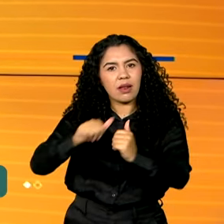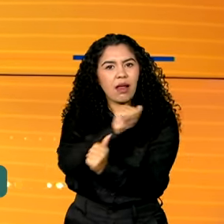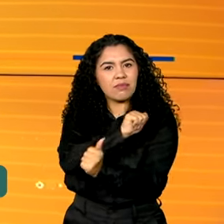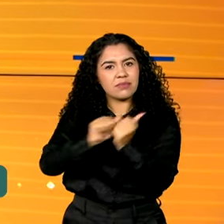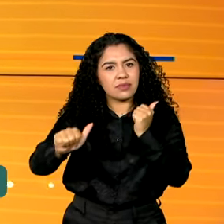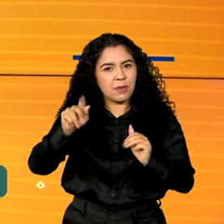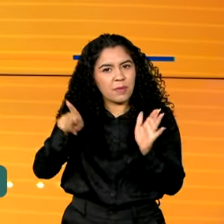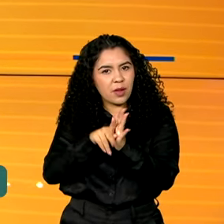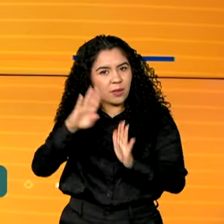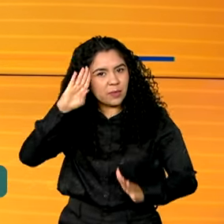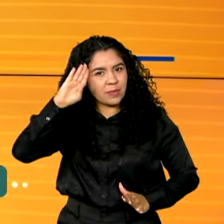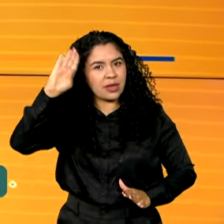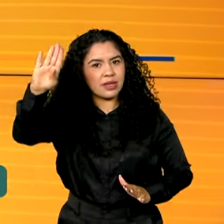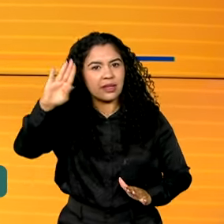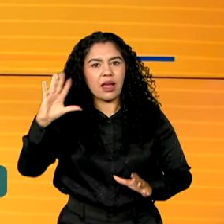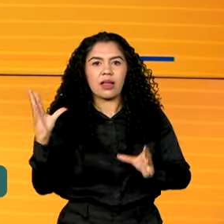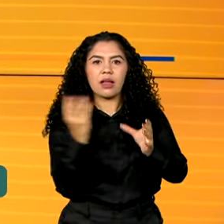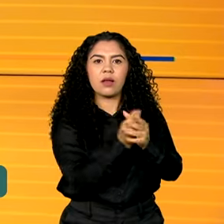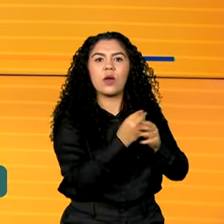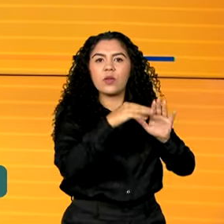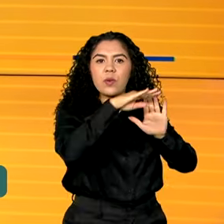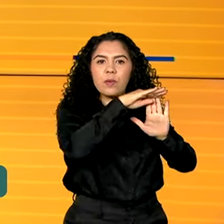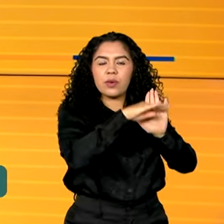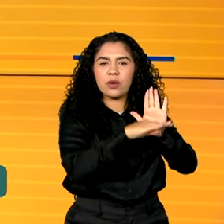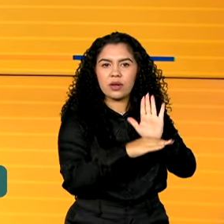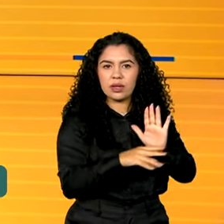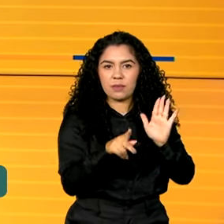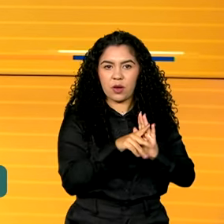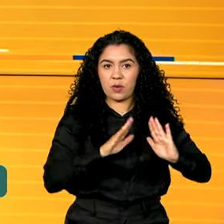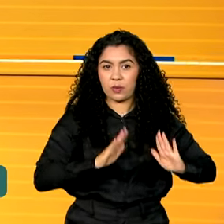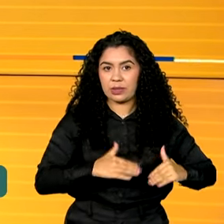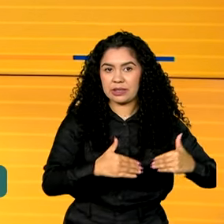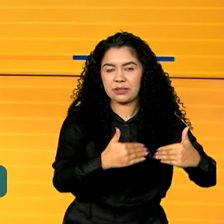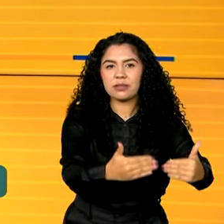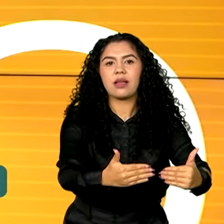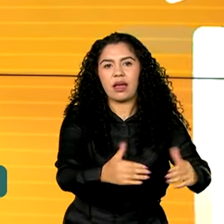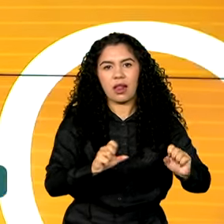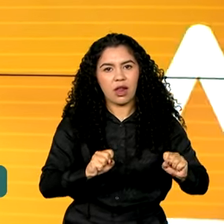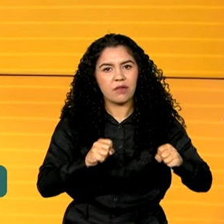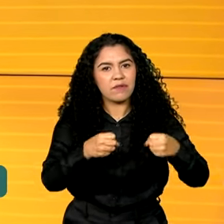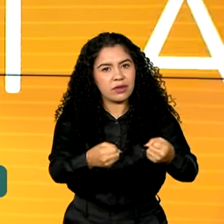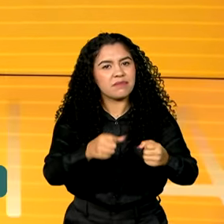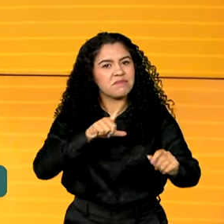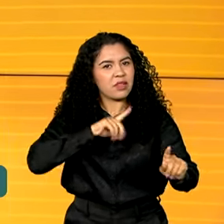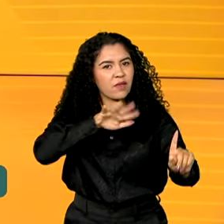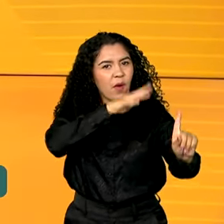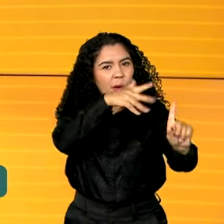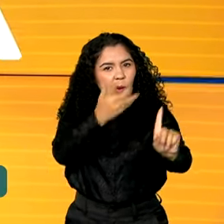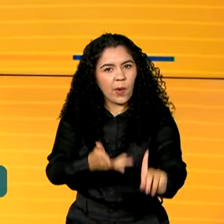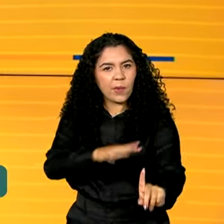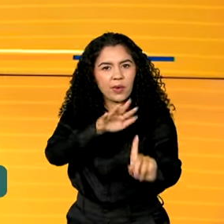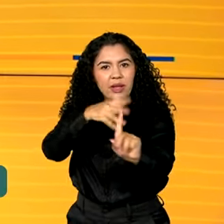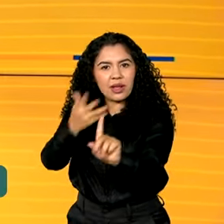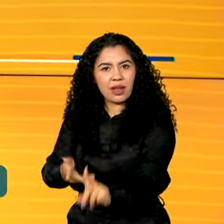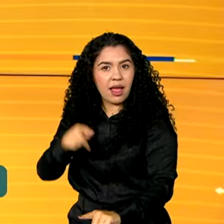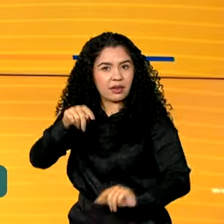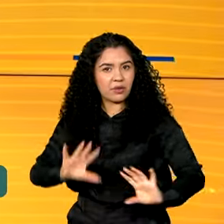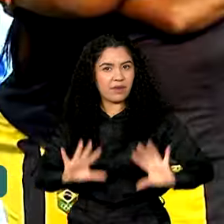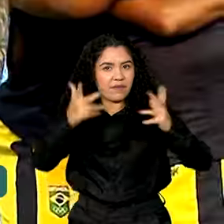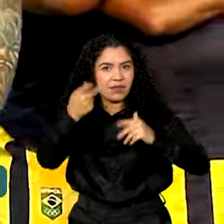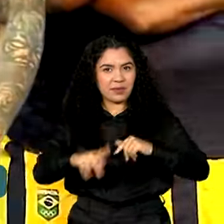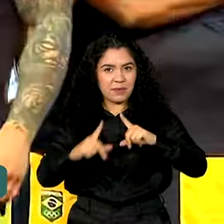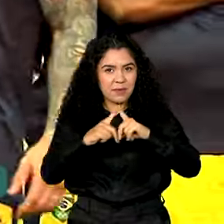que fazem parte do programa de alto rendimento do Ministério da Defesa. Eles foram homenageados em uma cerimônia aqui em Brasília.